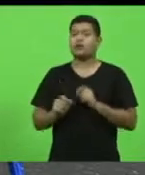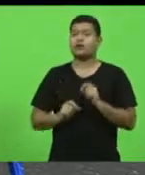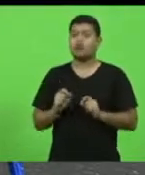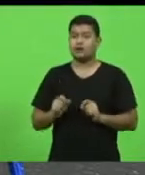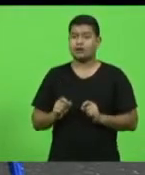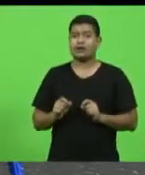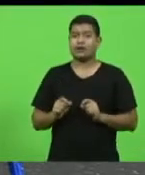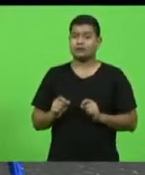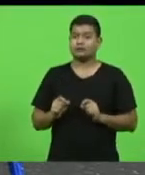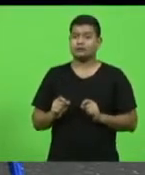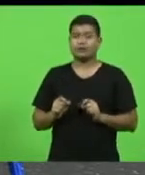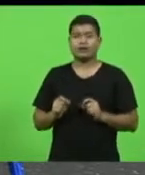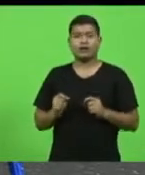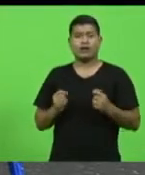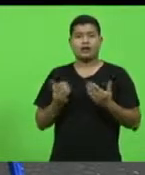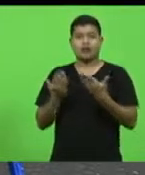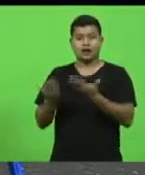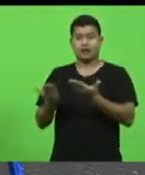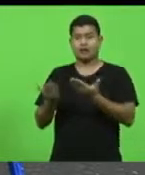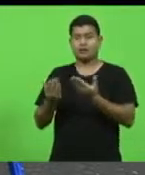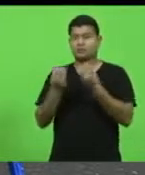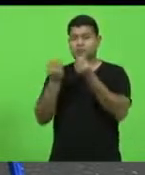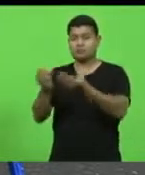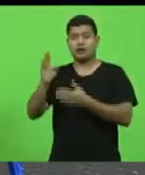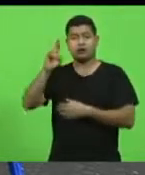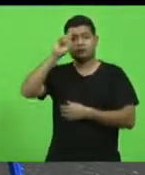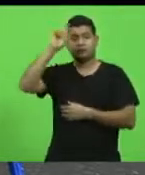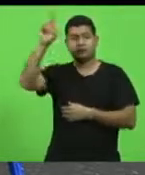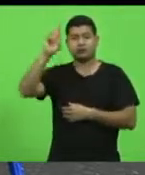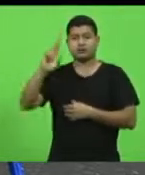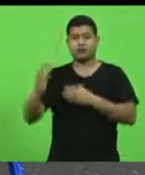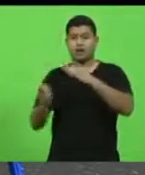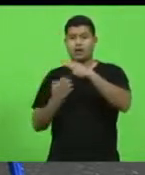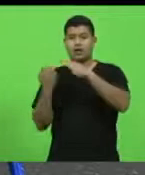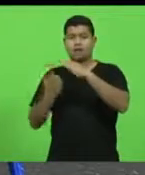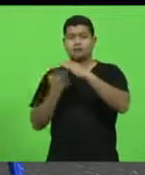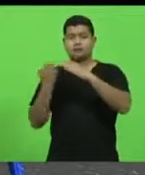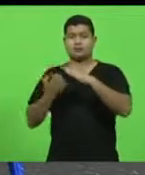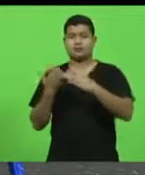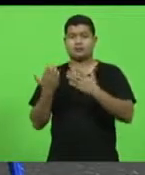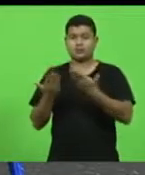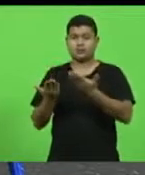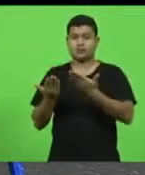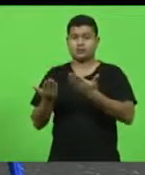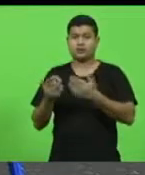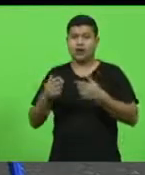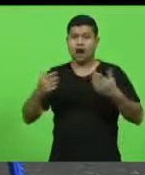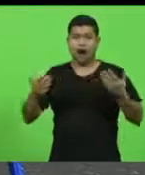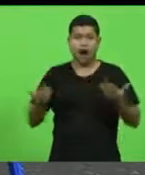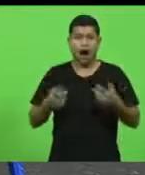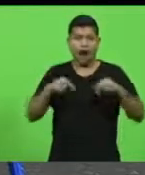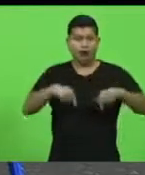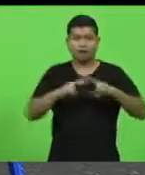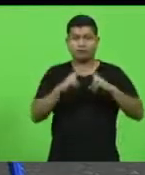privatizado o aeroporto Ercílio Luz, com certeza estávamos ainda